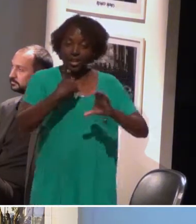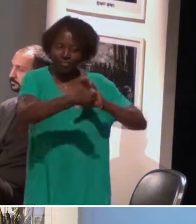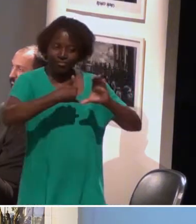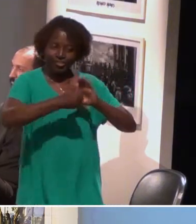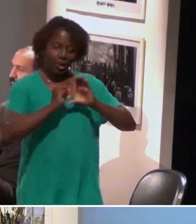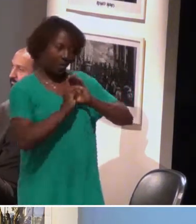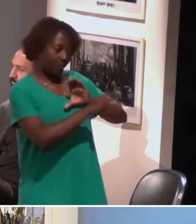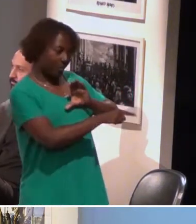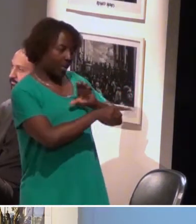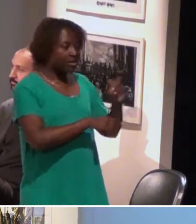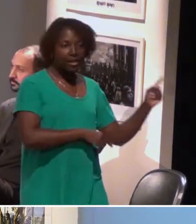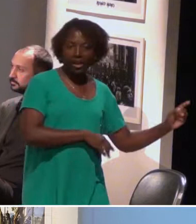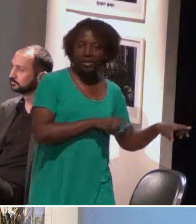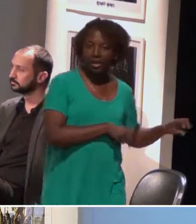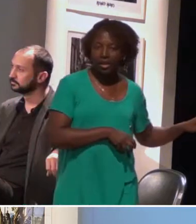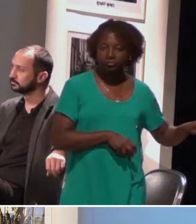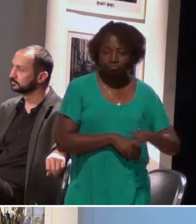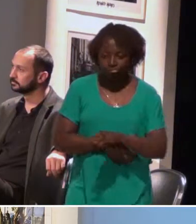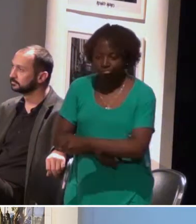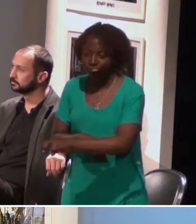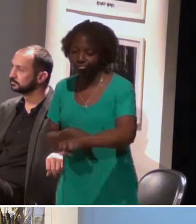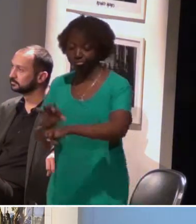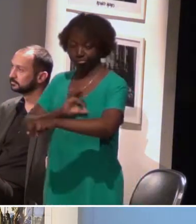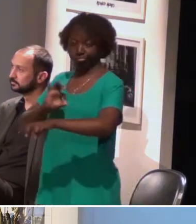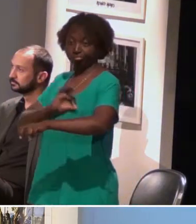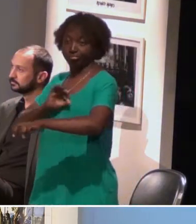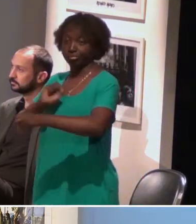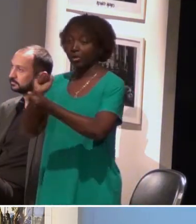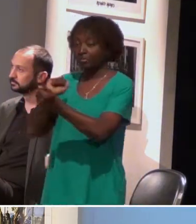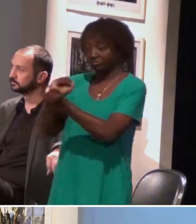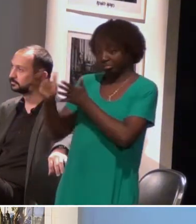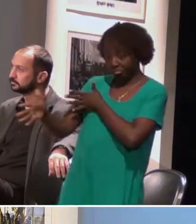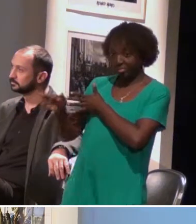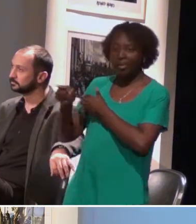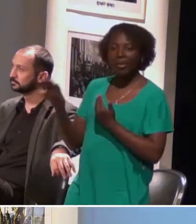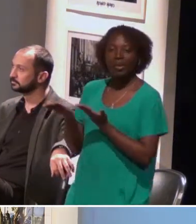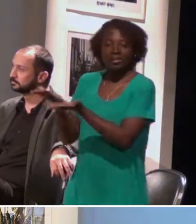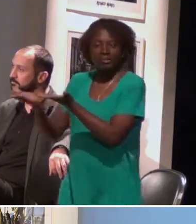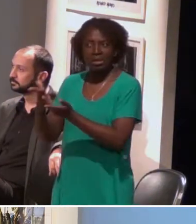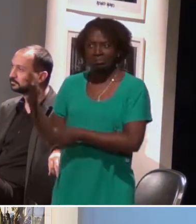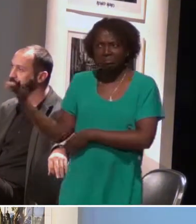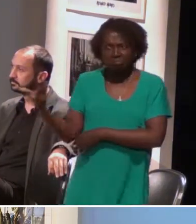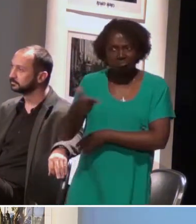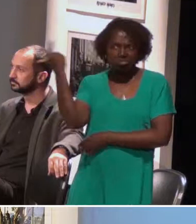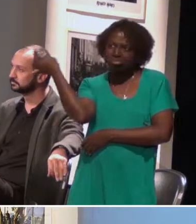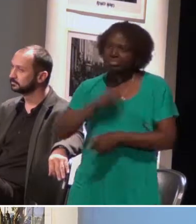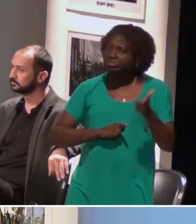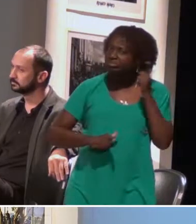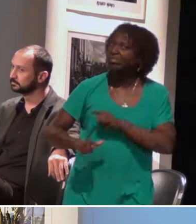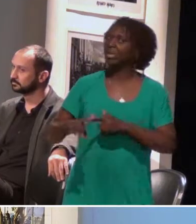esse número, e é deslocada uma viatura com os policiais fluentes em Libras. Isso está sendo um sucesso e a gente está